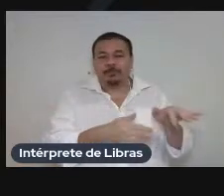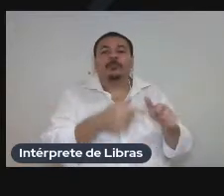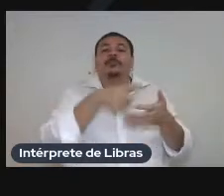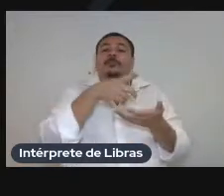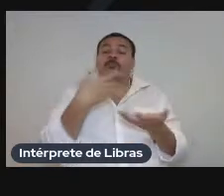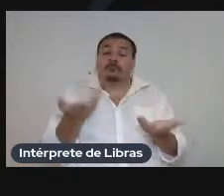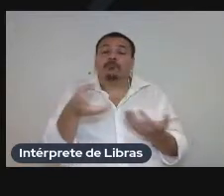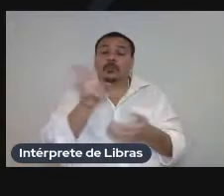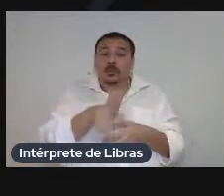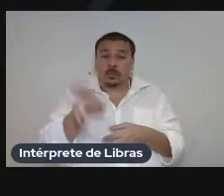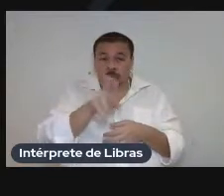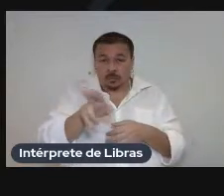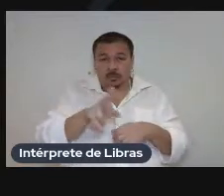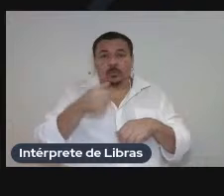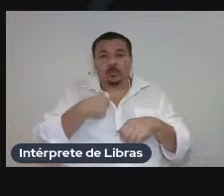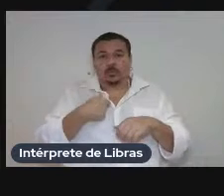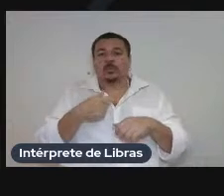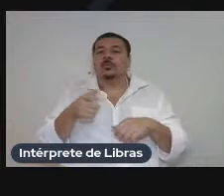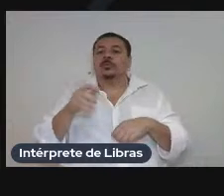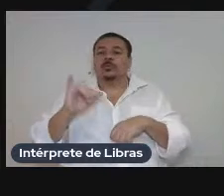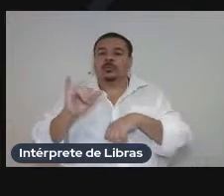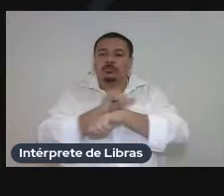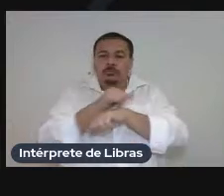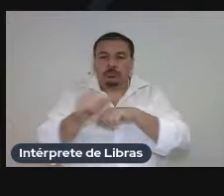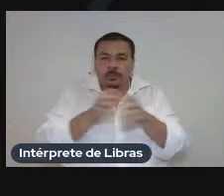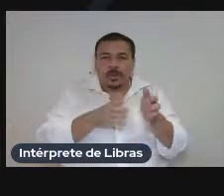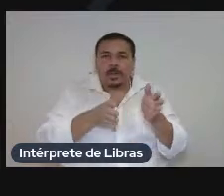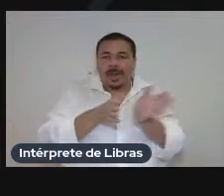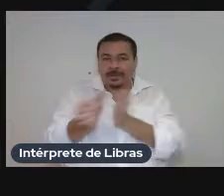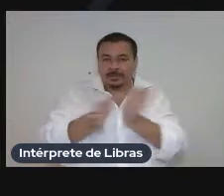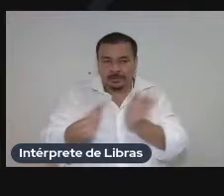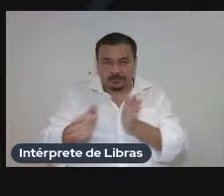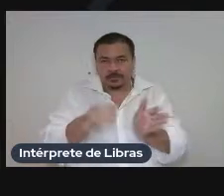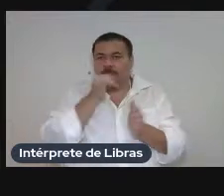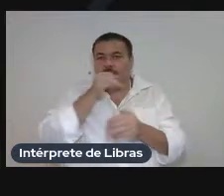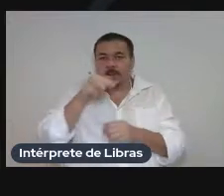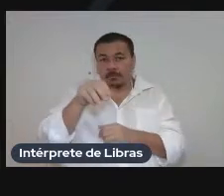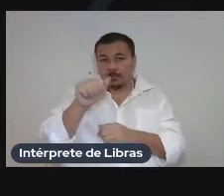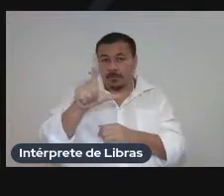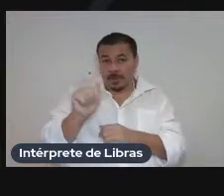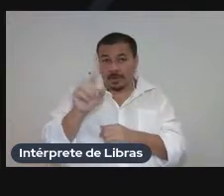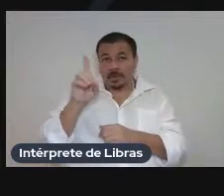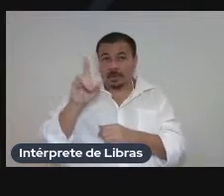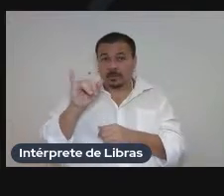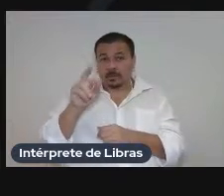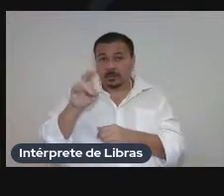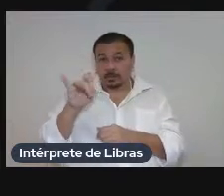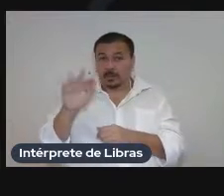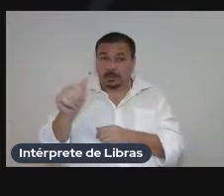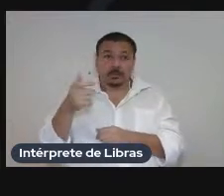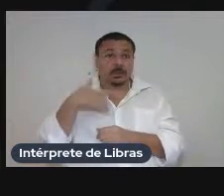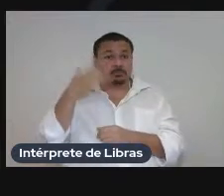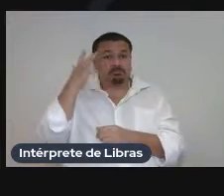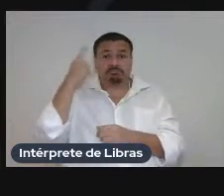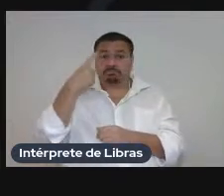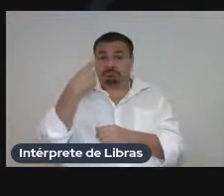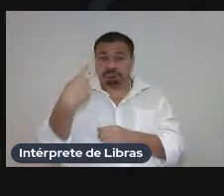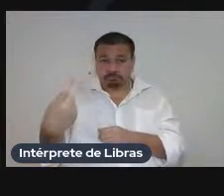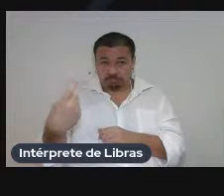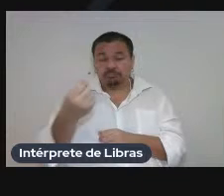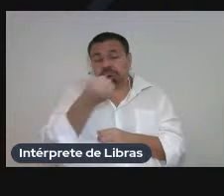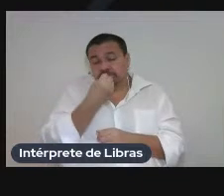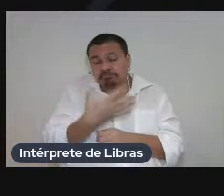recursos acessíveis como a mala direta é é algo que nós achamos muito interessante para quem não tem